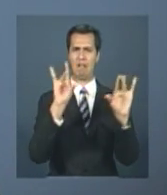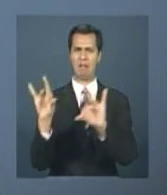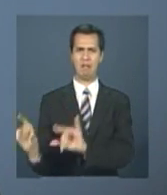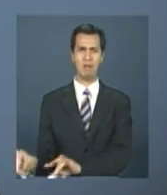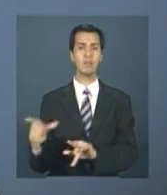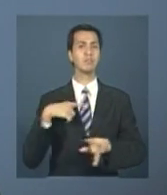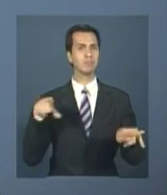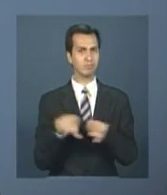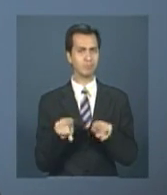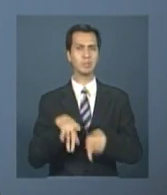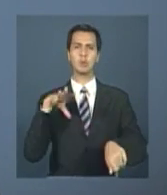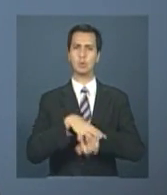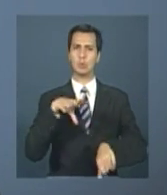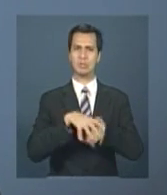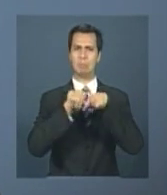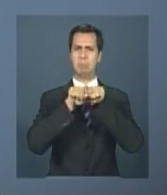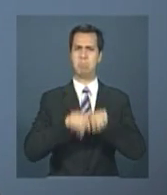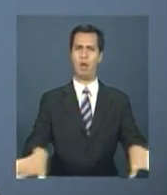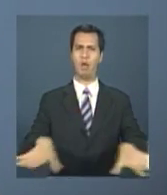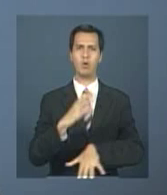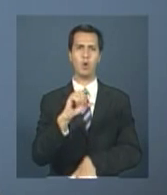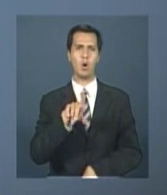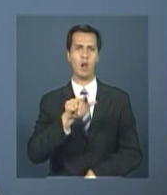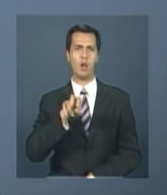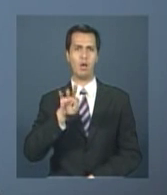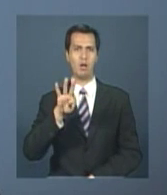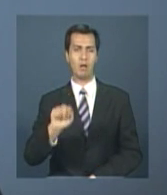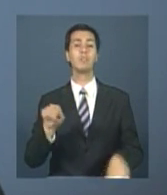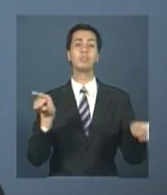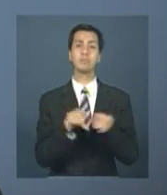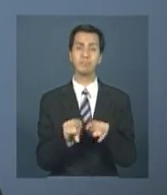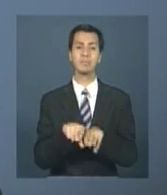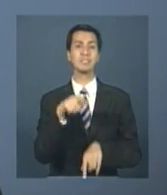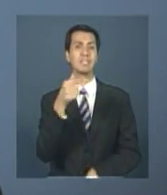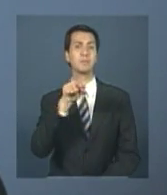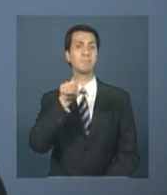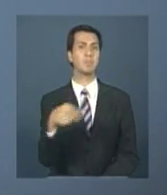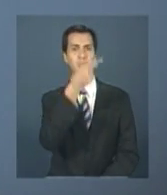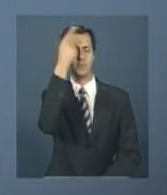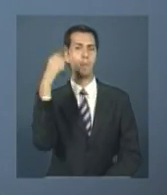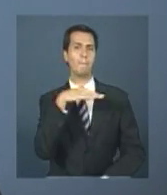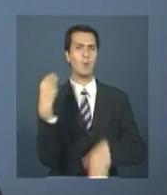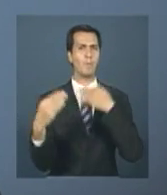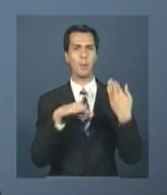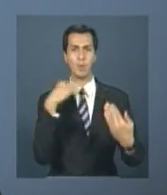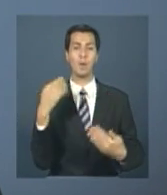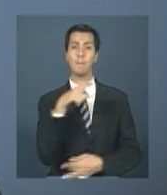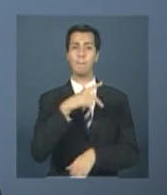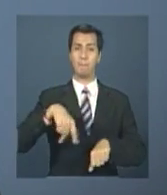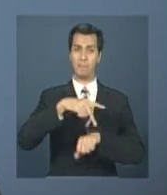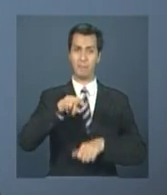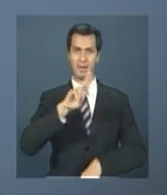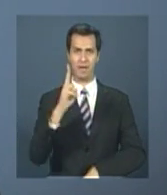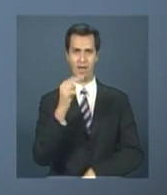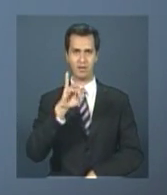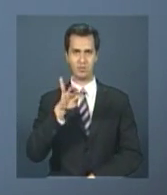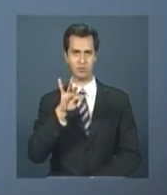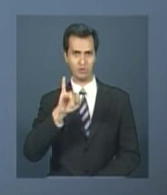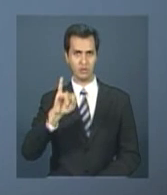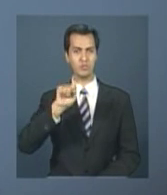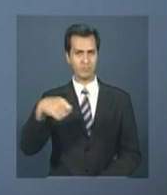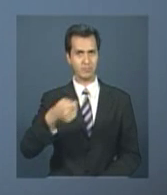cólera provocou no mesmo ano outras 7 mil mortes. A imagem do Haiti ainda é de um país arrasado.